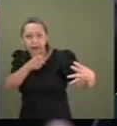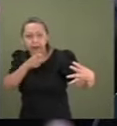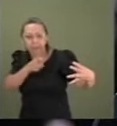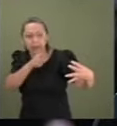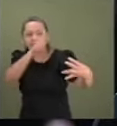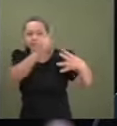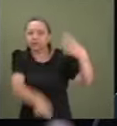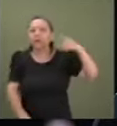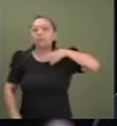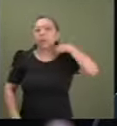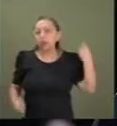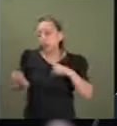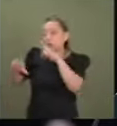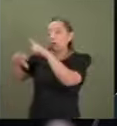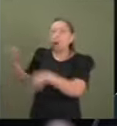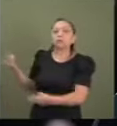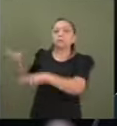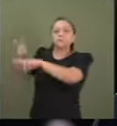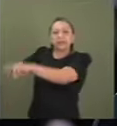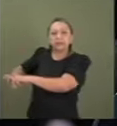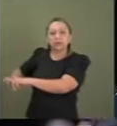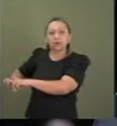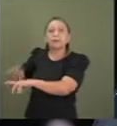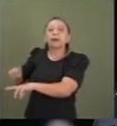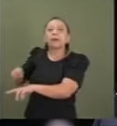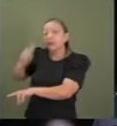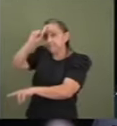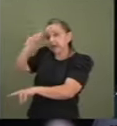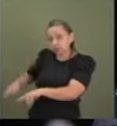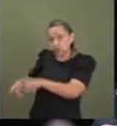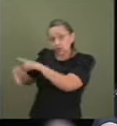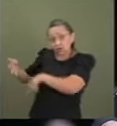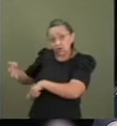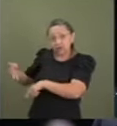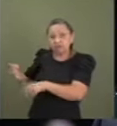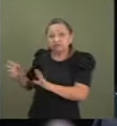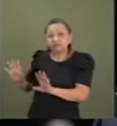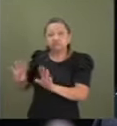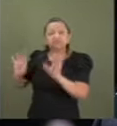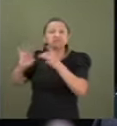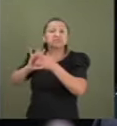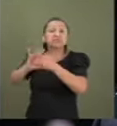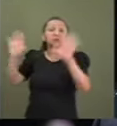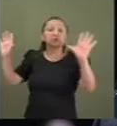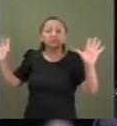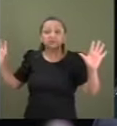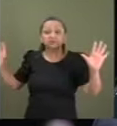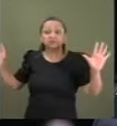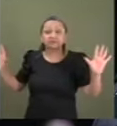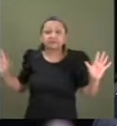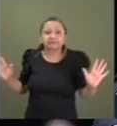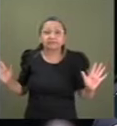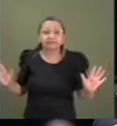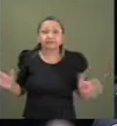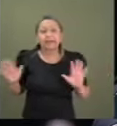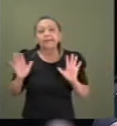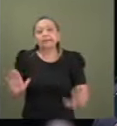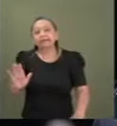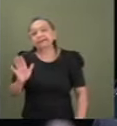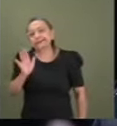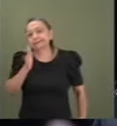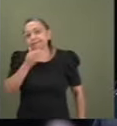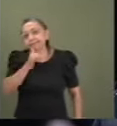justiça? Foi esse clano que mandou nós matar. Ele está solto. Mas, enfim,